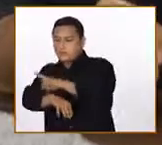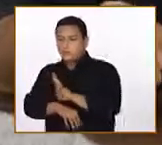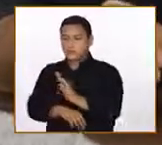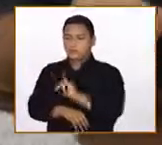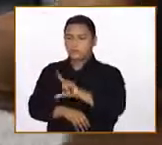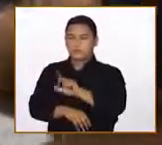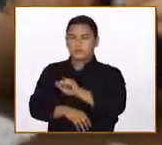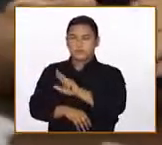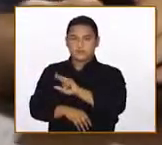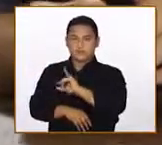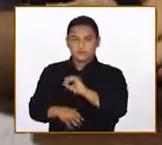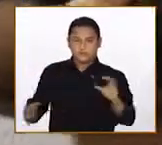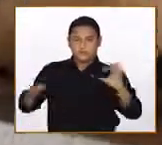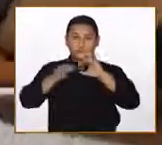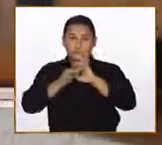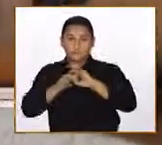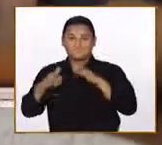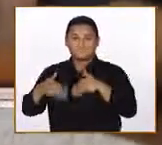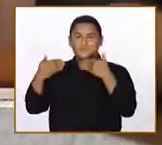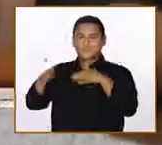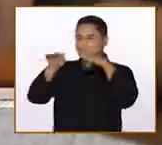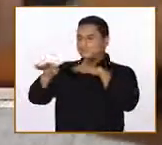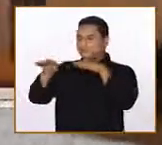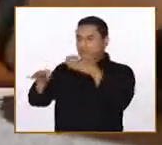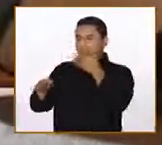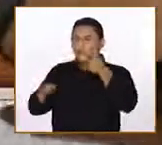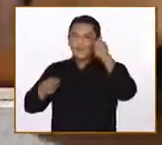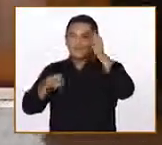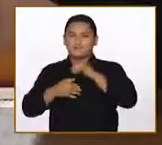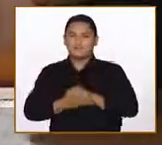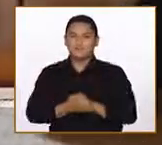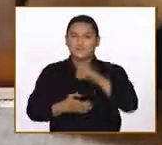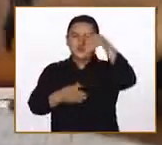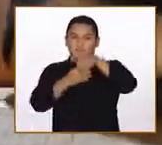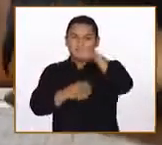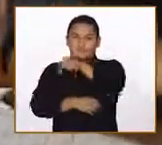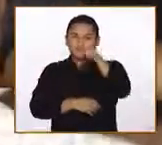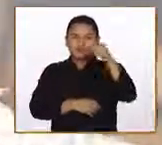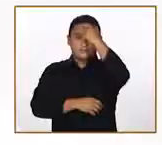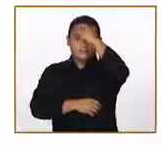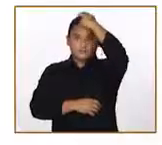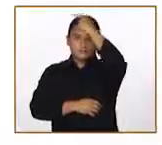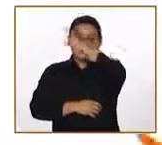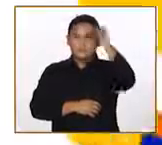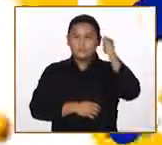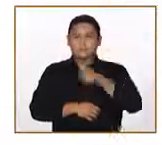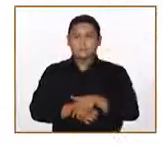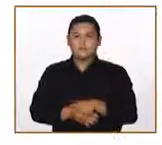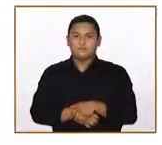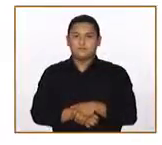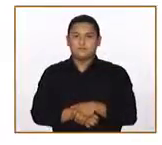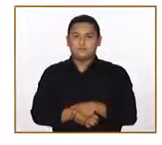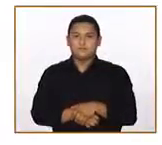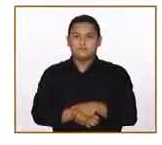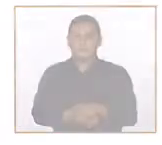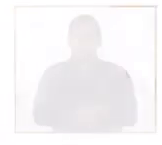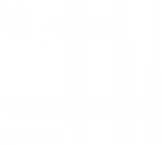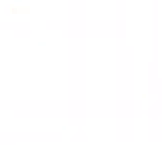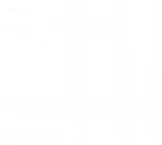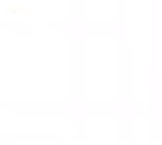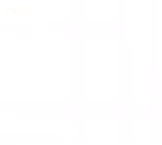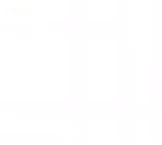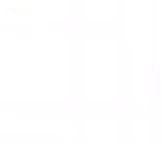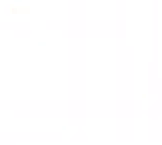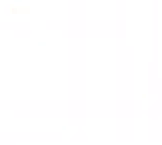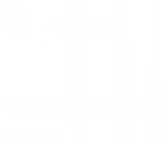Franceses e Efigênio Salles com Hilário Gurjão, fazendo fluir o trânsito. Vote 77, Henrique